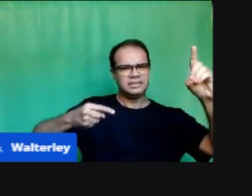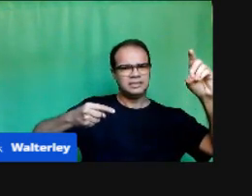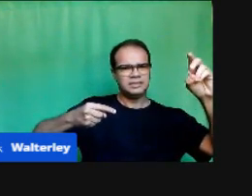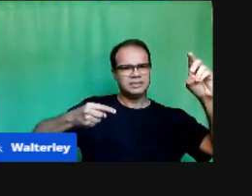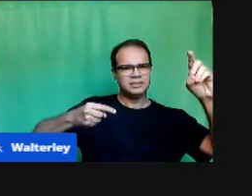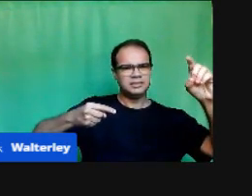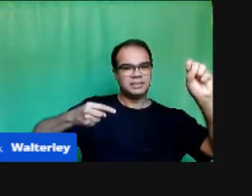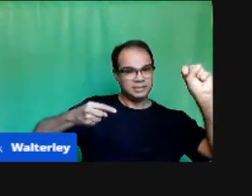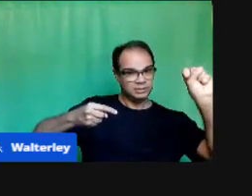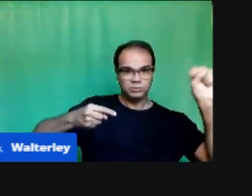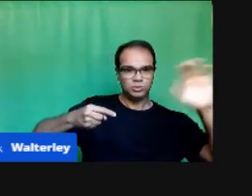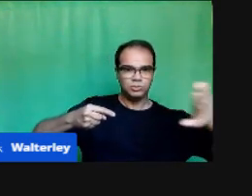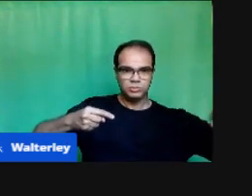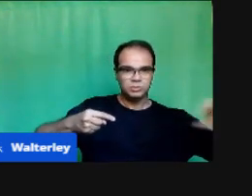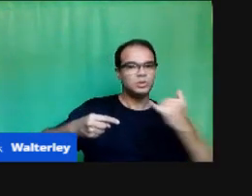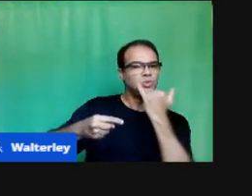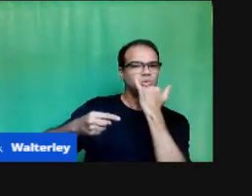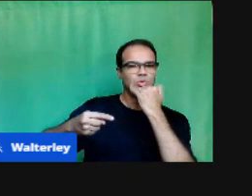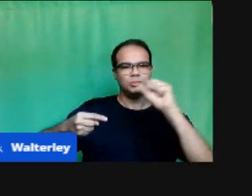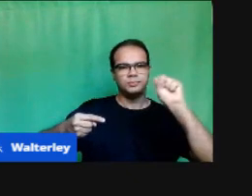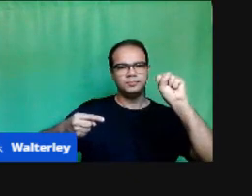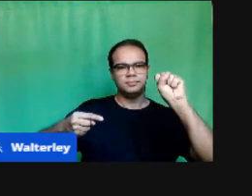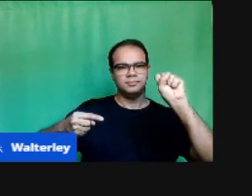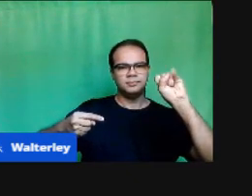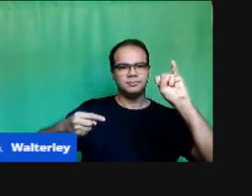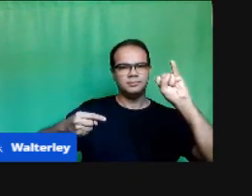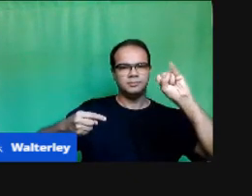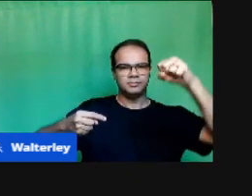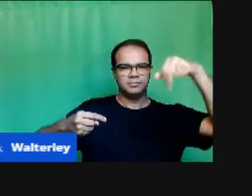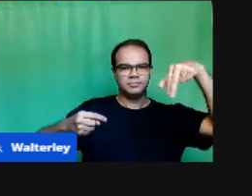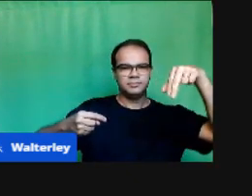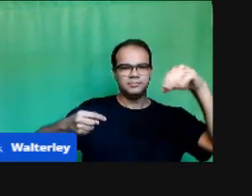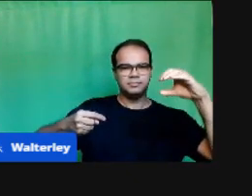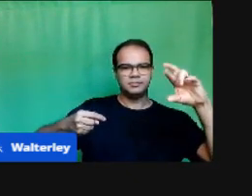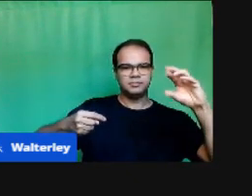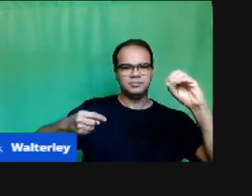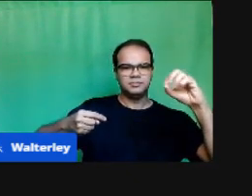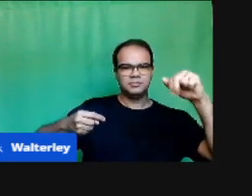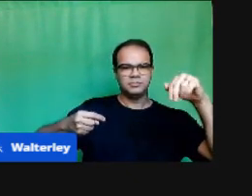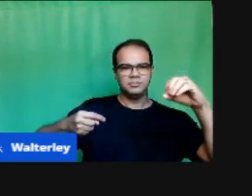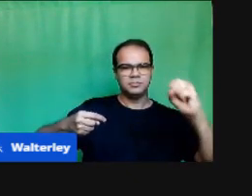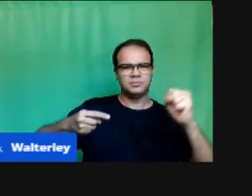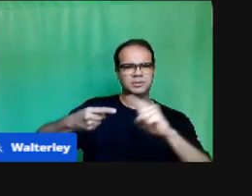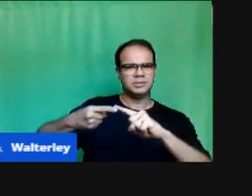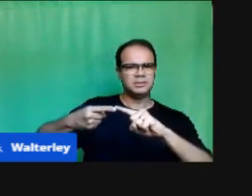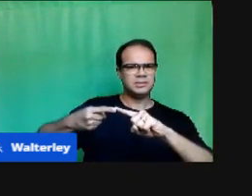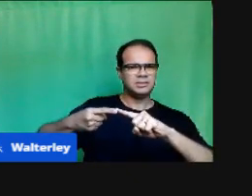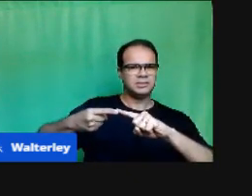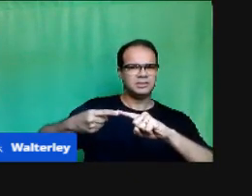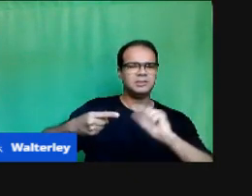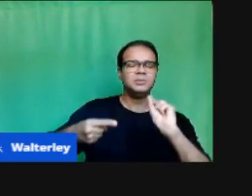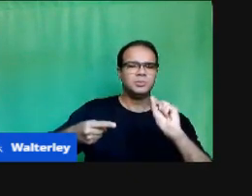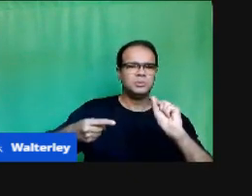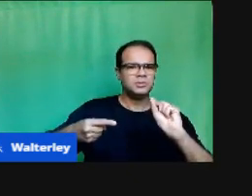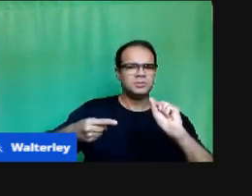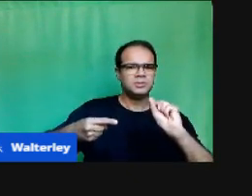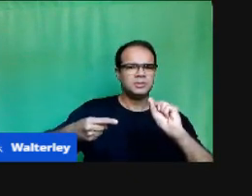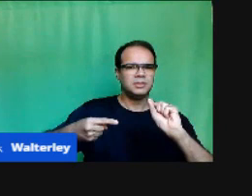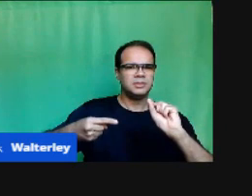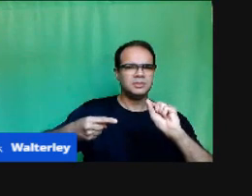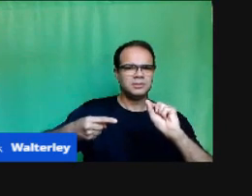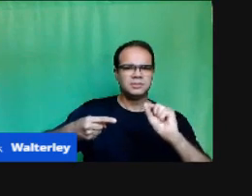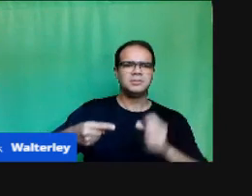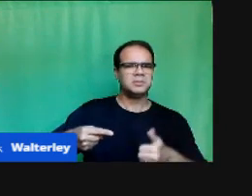Síncronos Voltando Síncronos Assíncronos E aquele aluno Que ele só Faz as